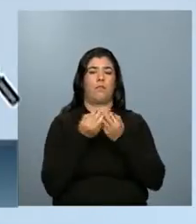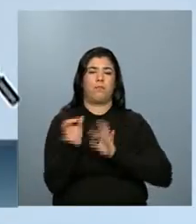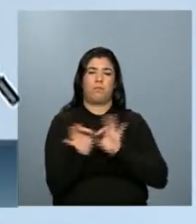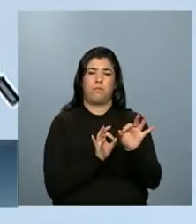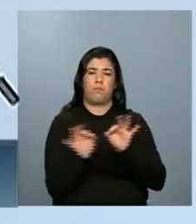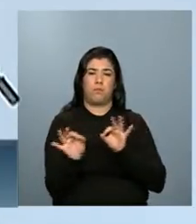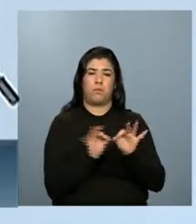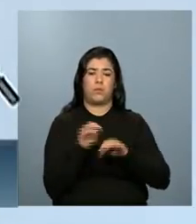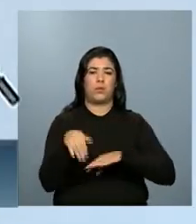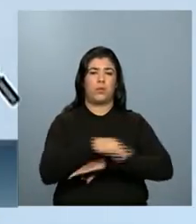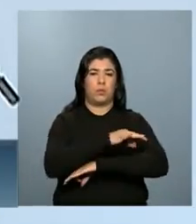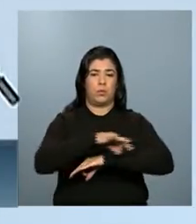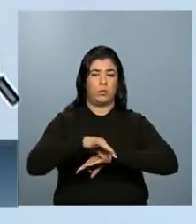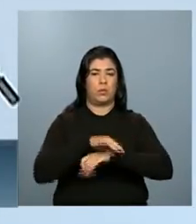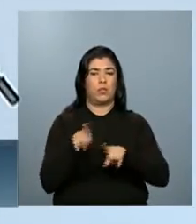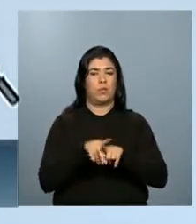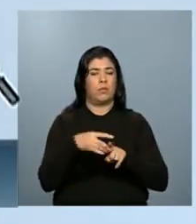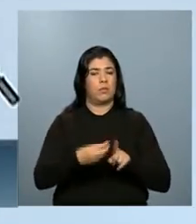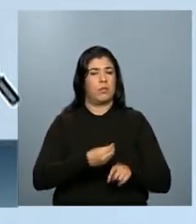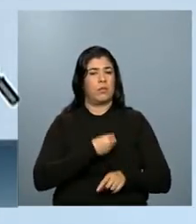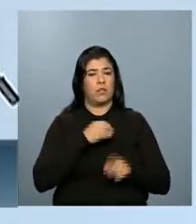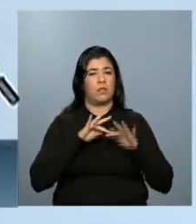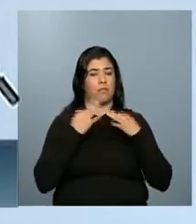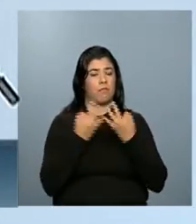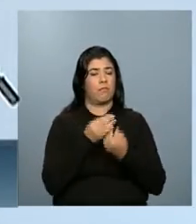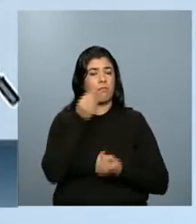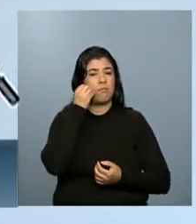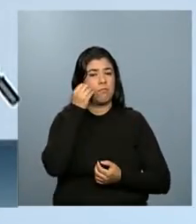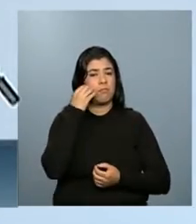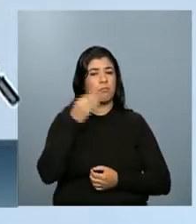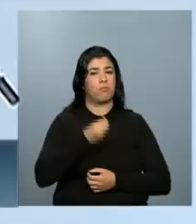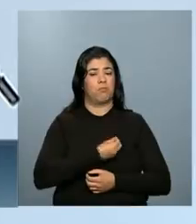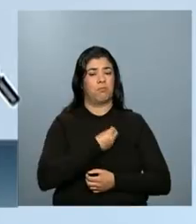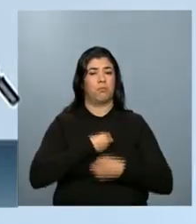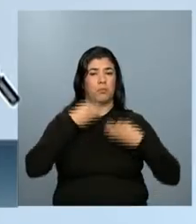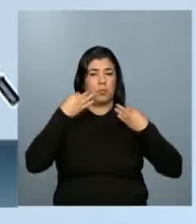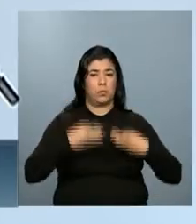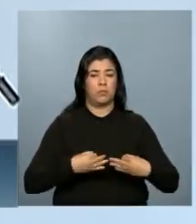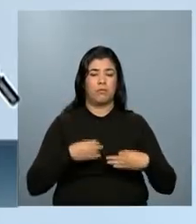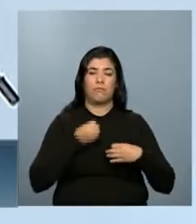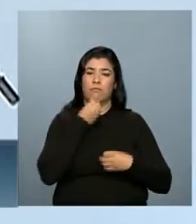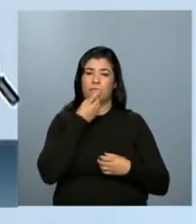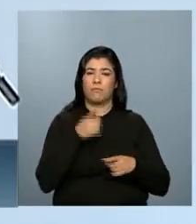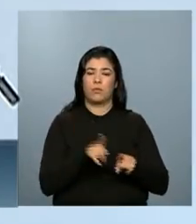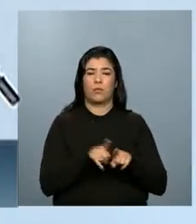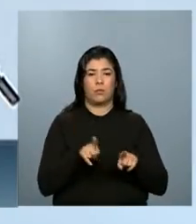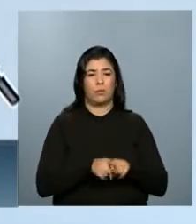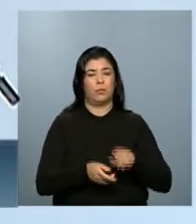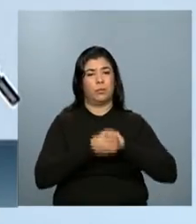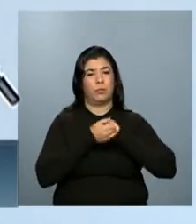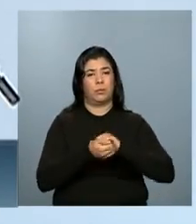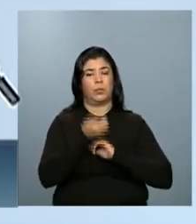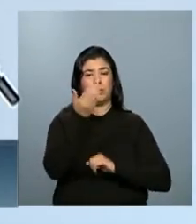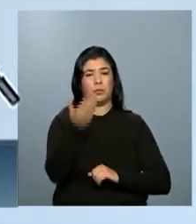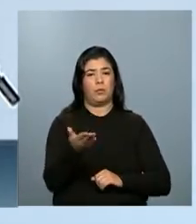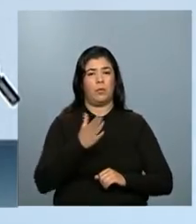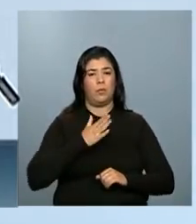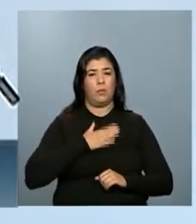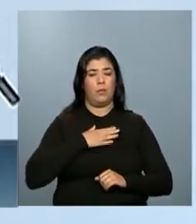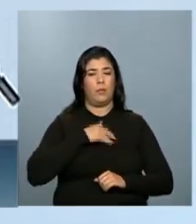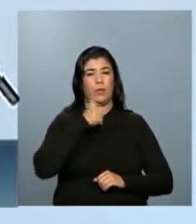vidas de maneira digna, de maneira decente. Quero cumprimentar a minha esposa, Amanda,